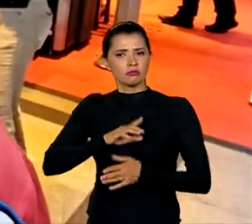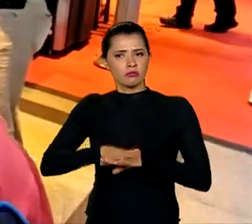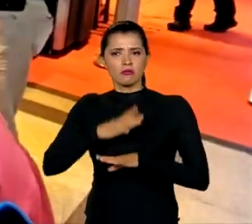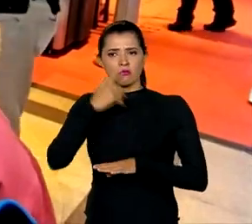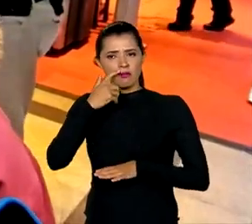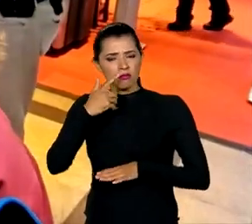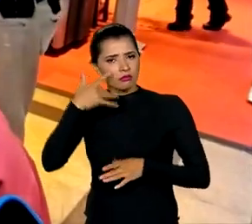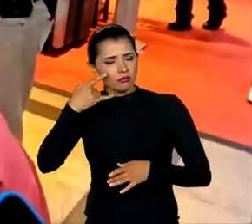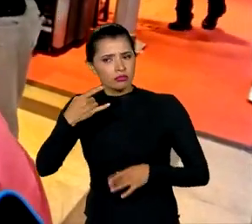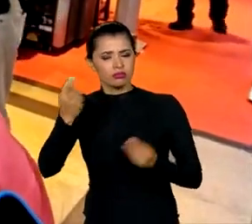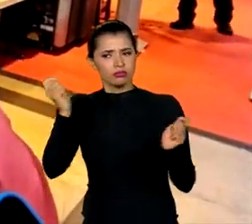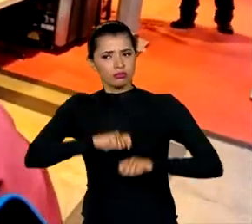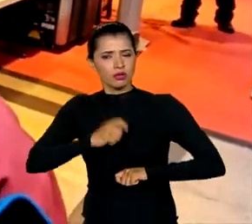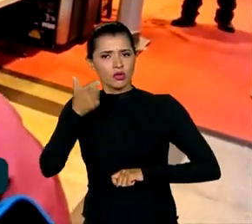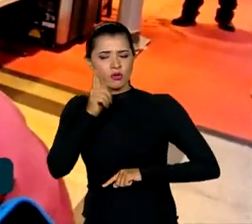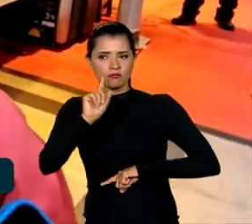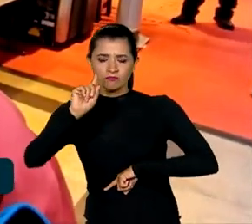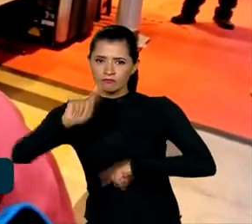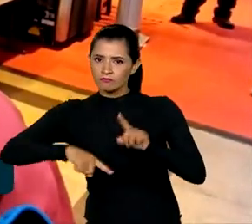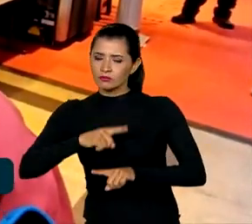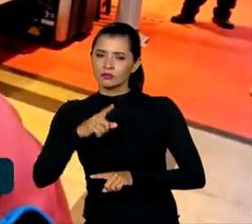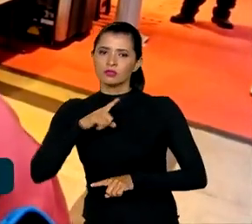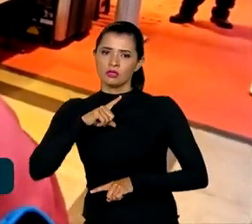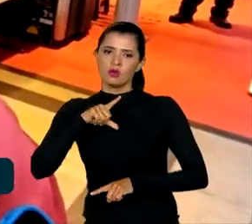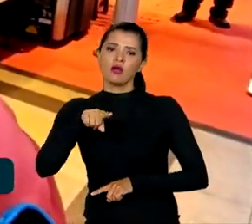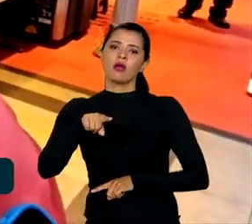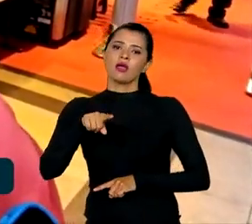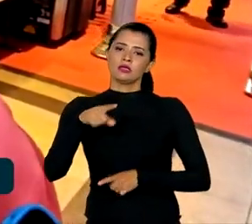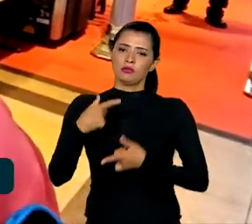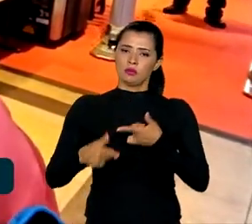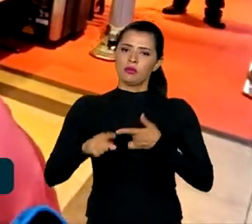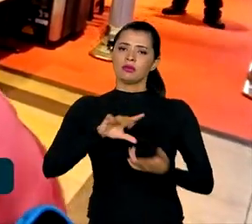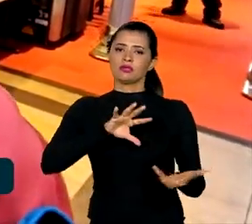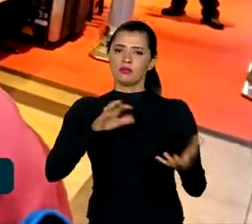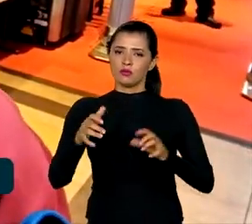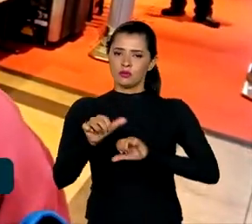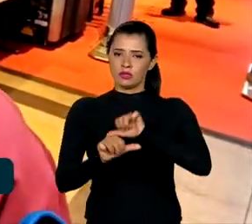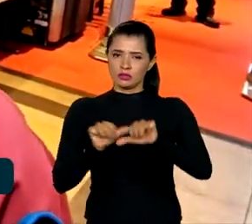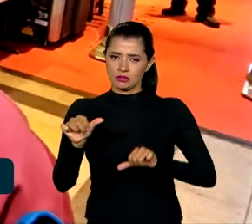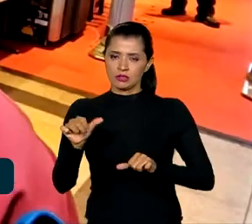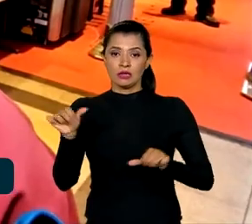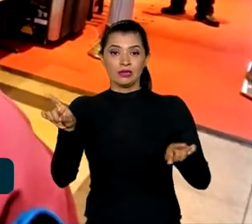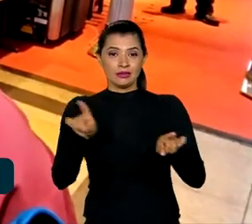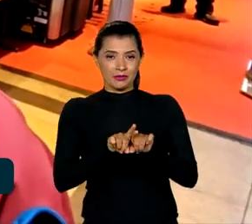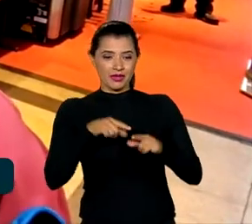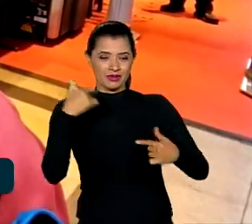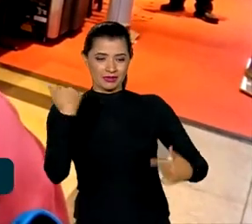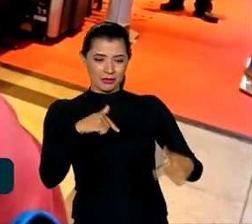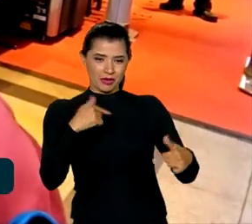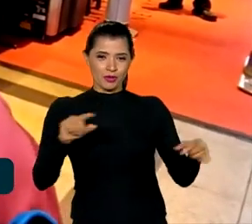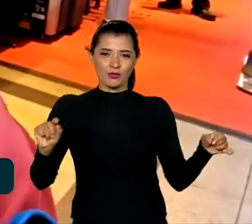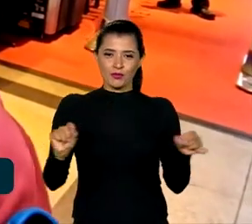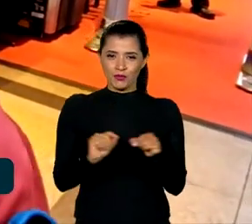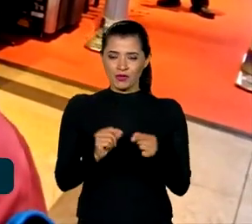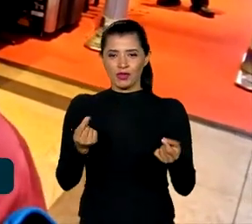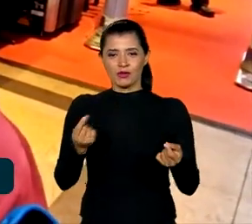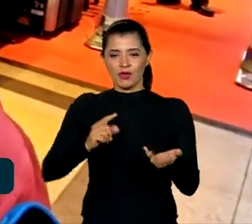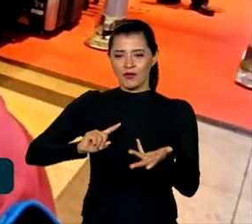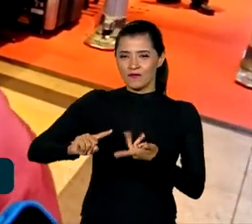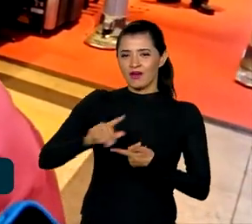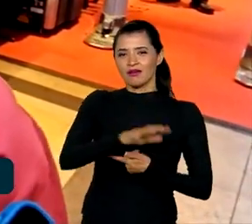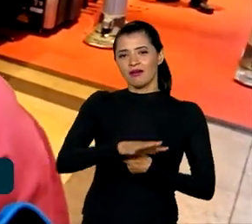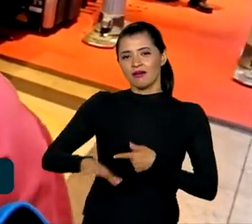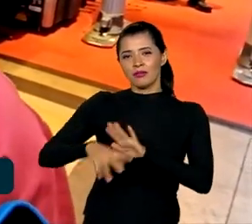ambiciosos para que possamos fazer frente ao problema da mudança do clima. Esse trabalho será feito por vários